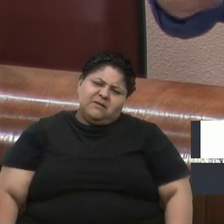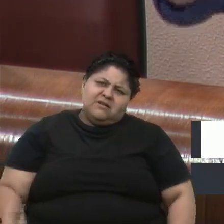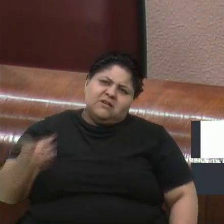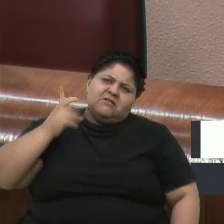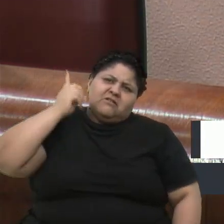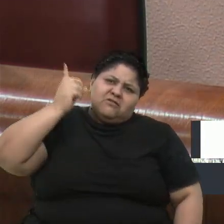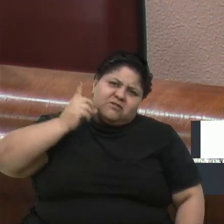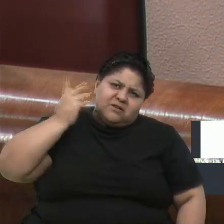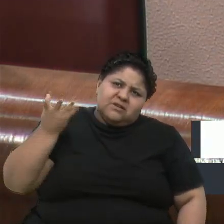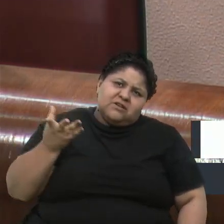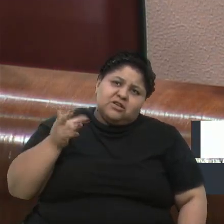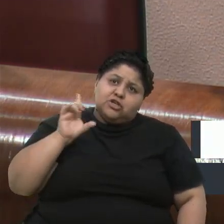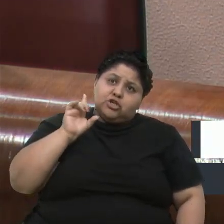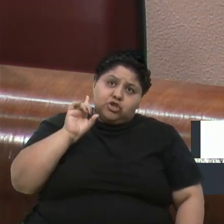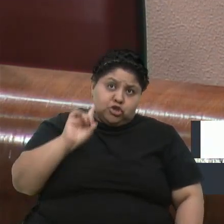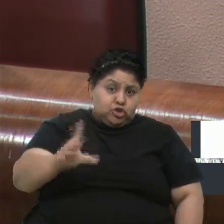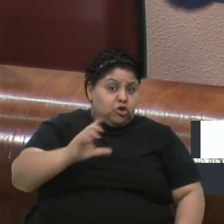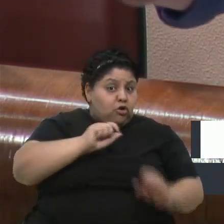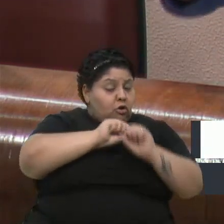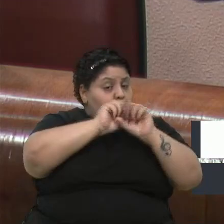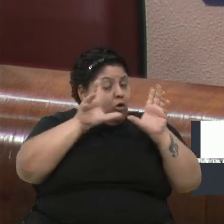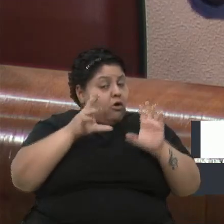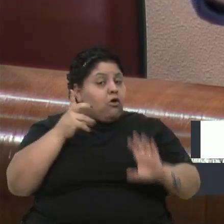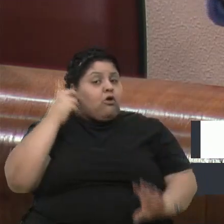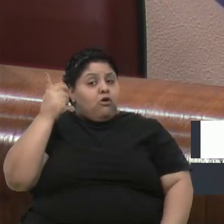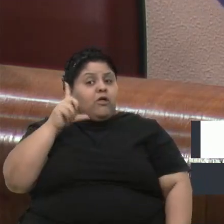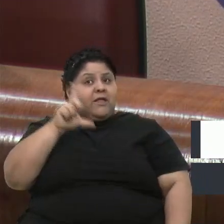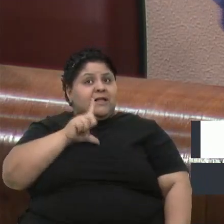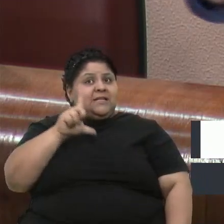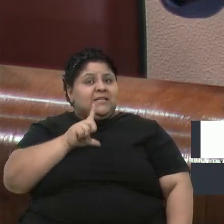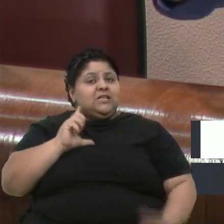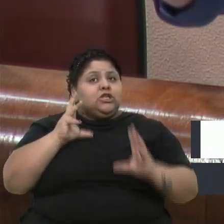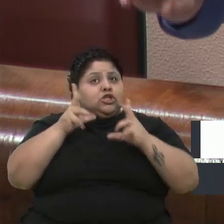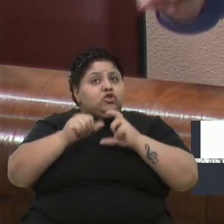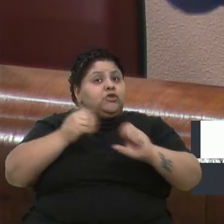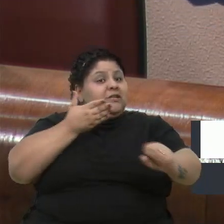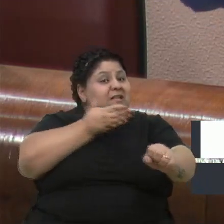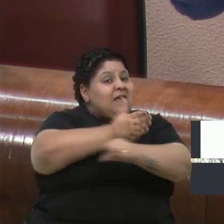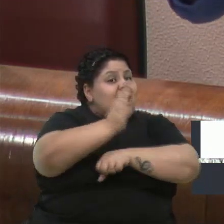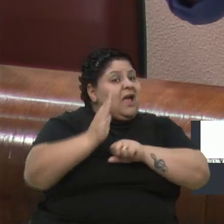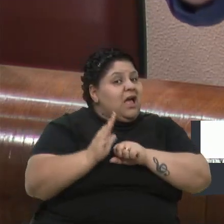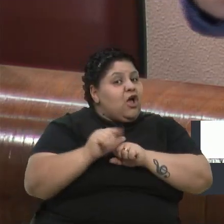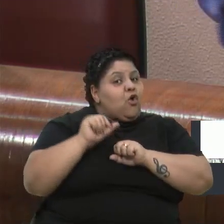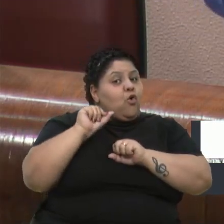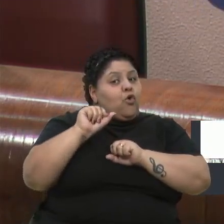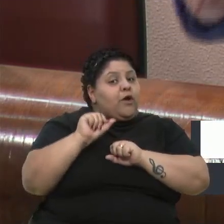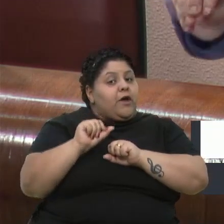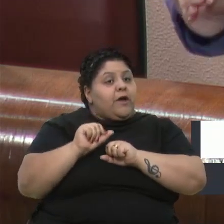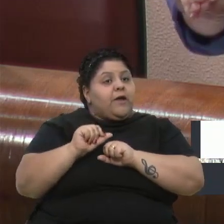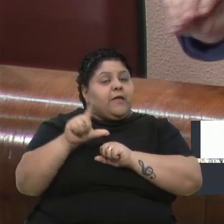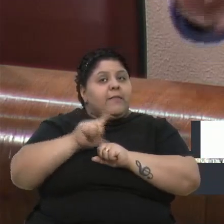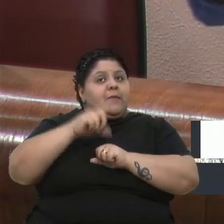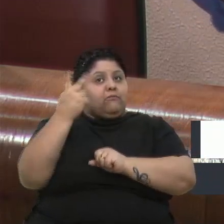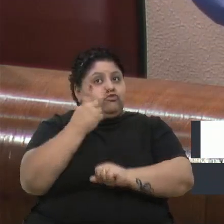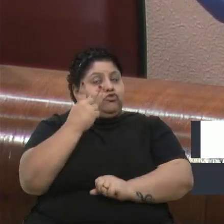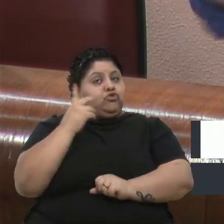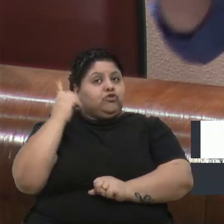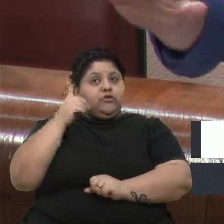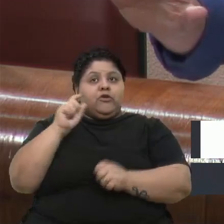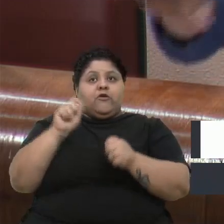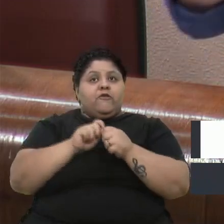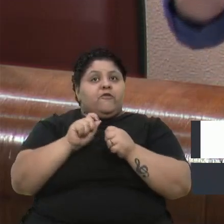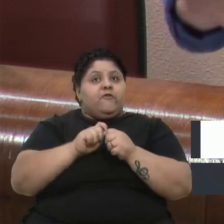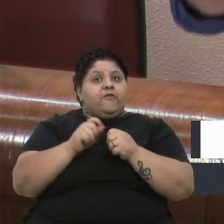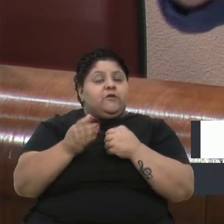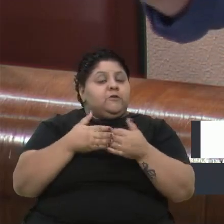vereador, eu só quero deixar claro, o deputado tem toda a prerrogativa que ele quiser. A única coisa, temos dois deputados, eles fazem o que quiserem.